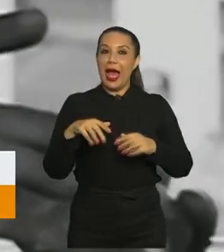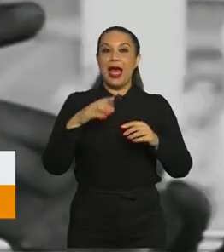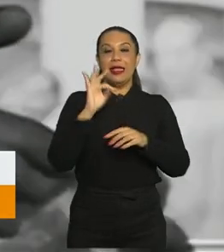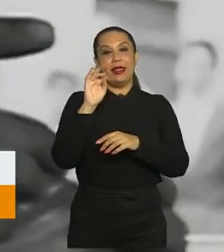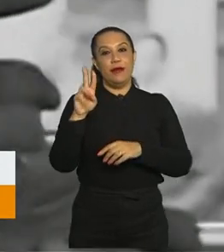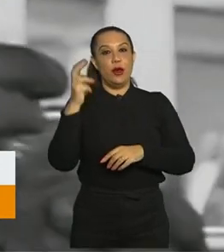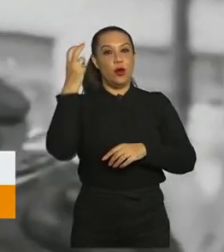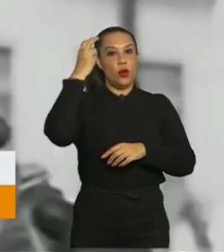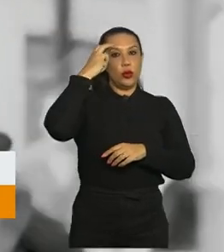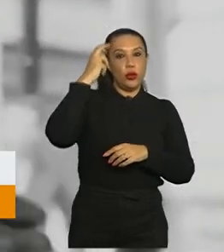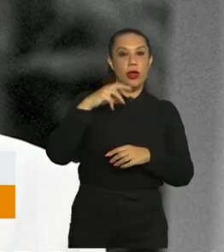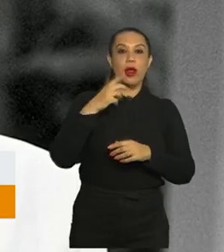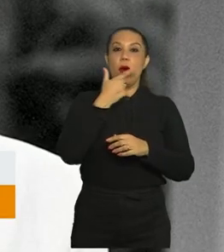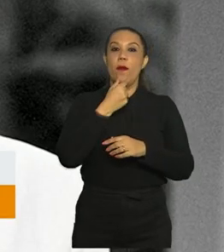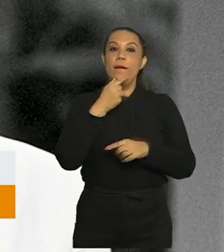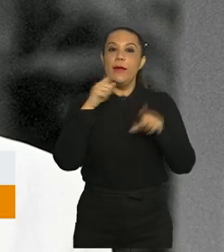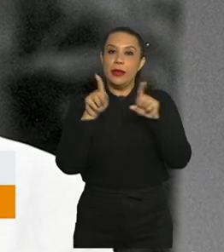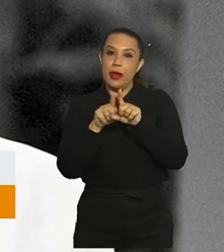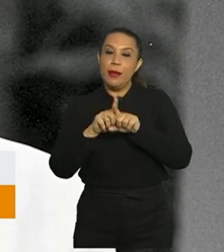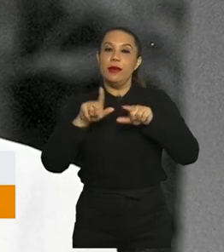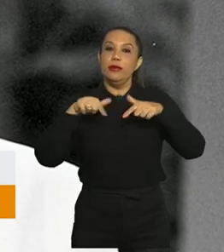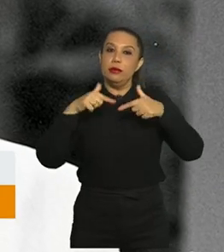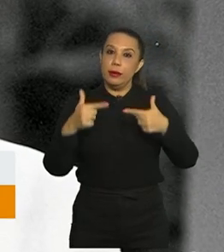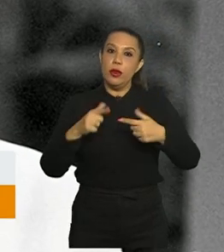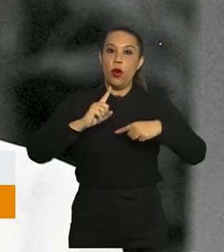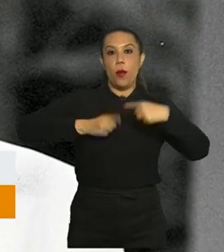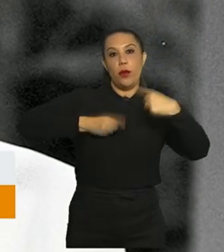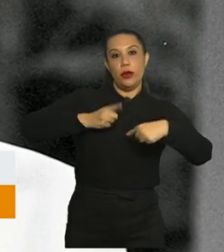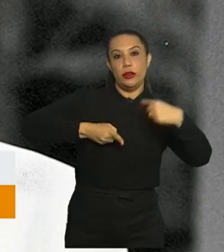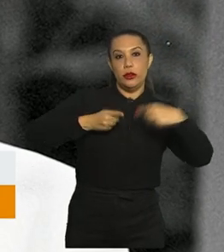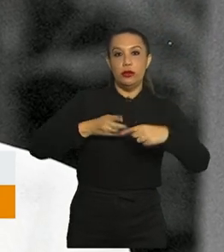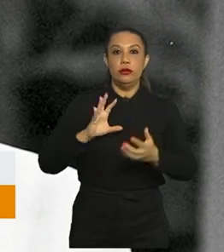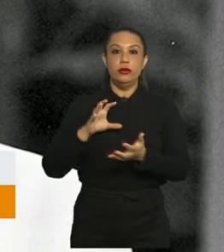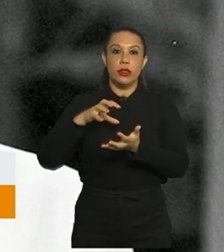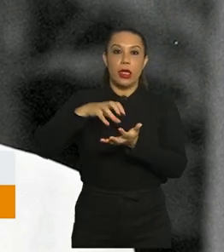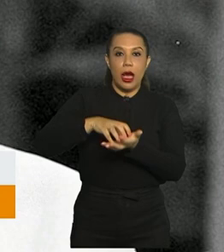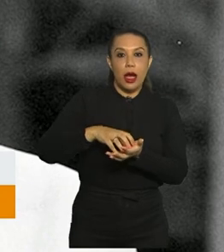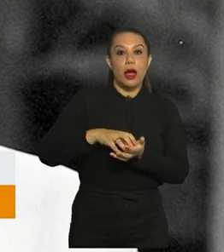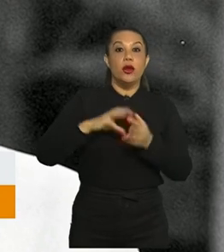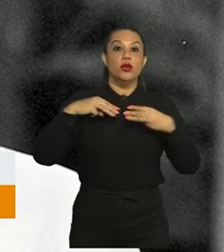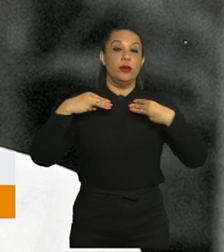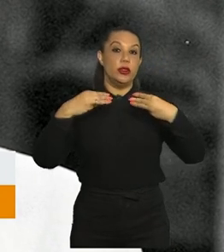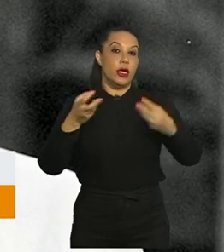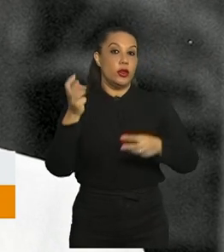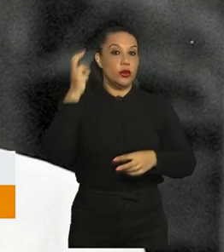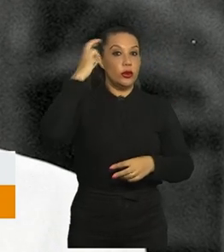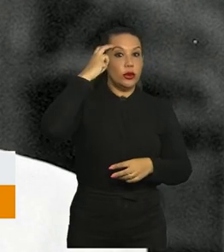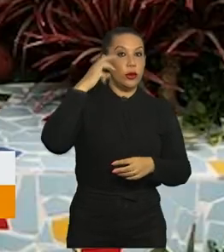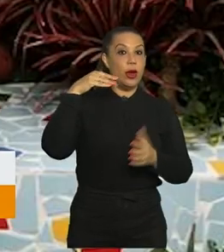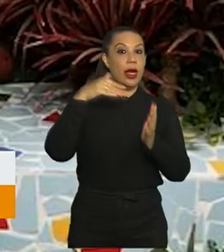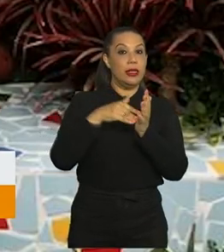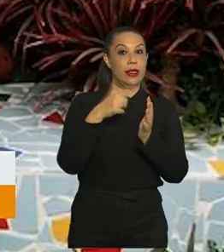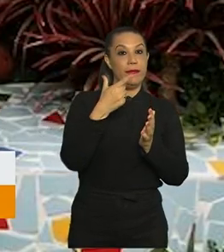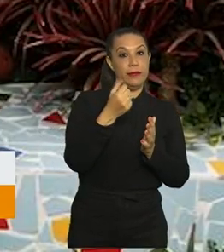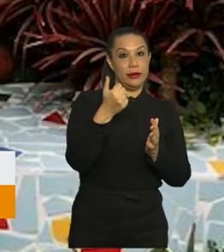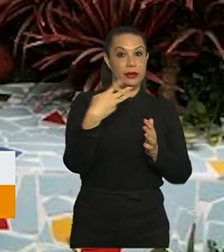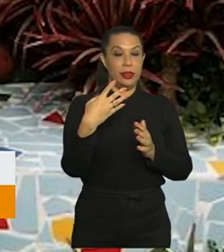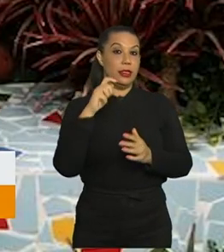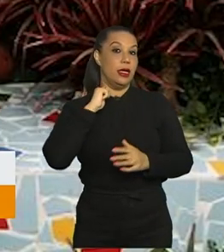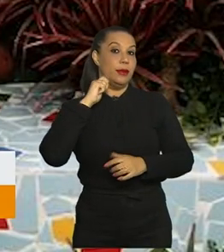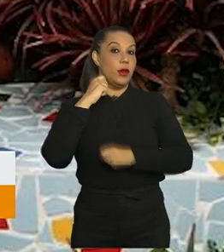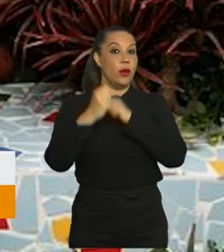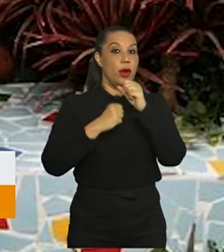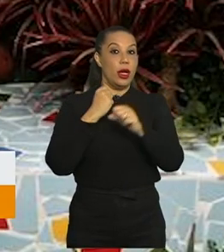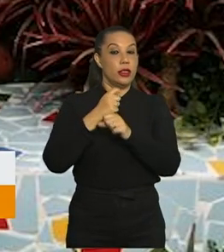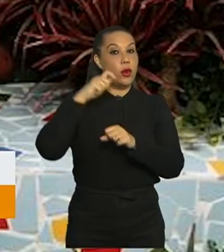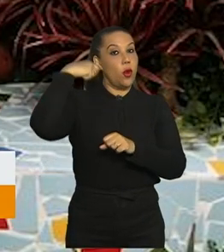Cultura. Mamberti também teve atuação no meio político, tendo ocupado cargos no Ministério da Cultura até 2013. Em abril deste